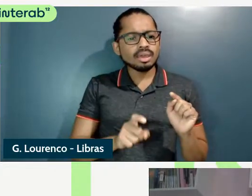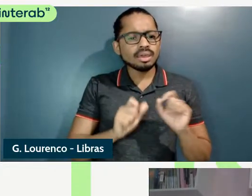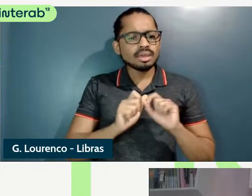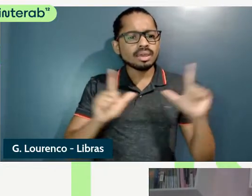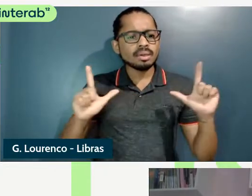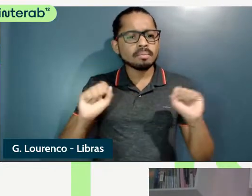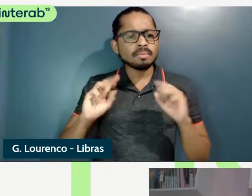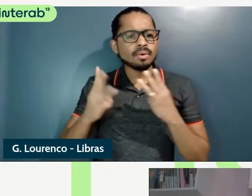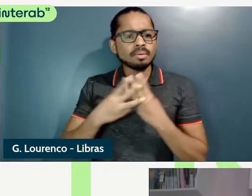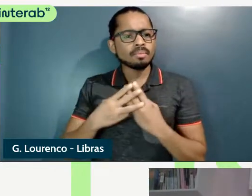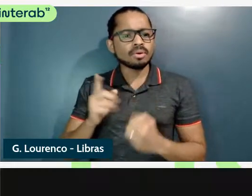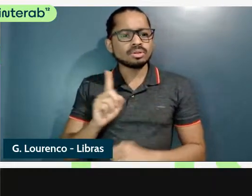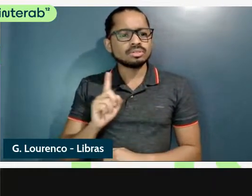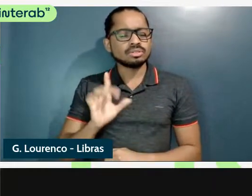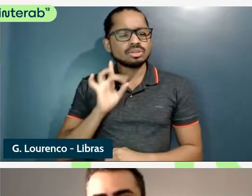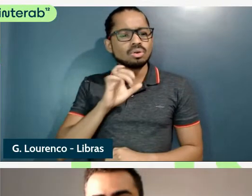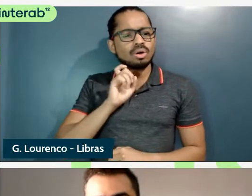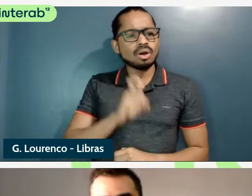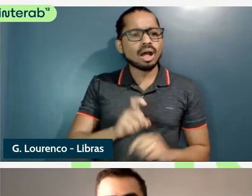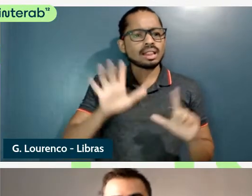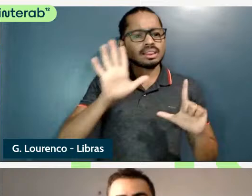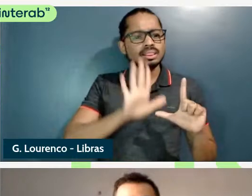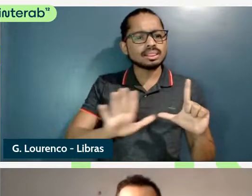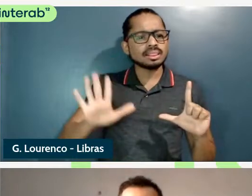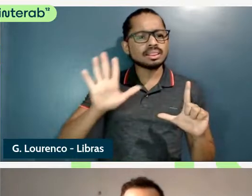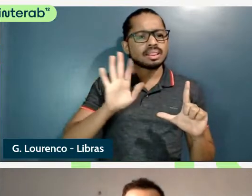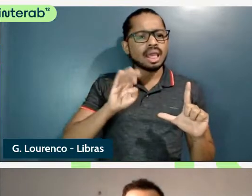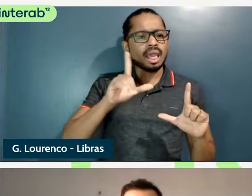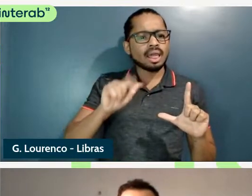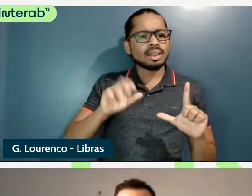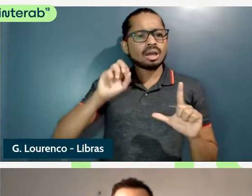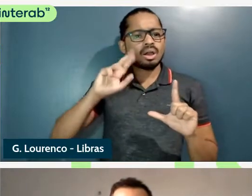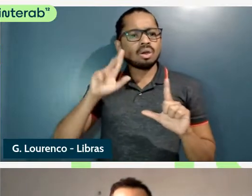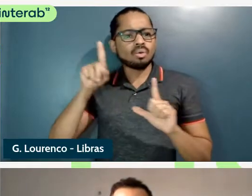eu só consigo compartilhar a aba do Google